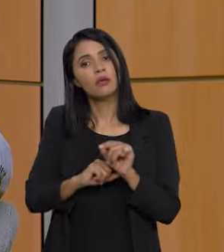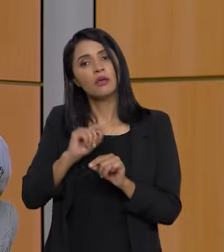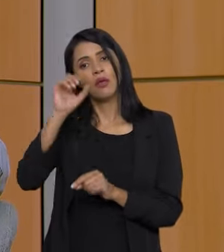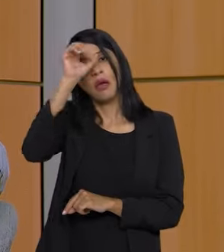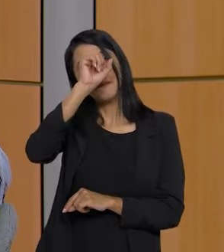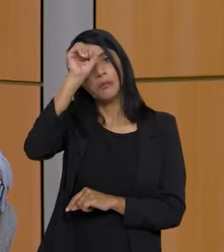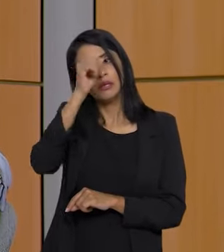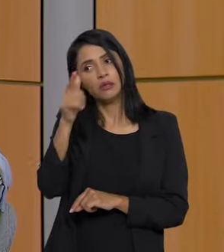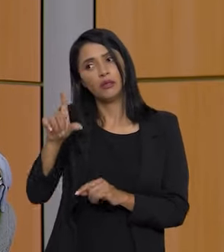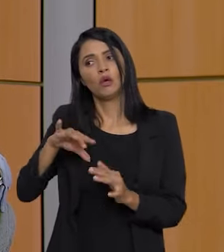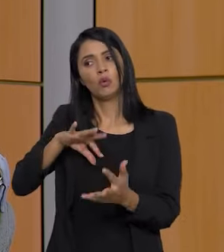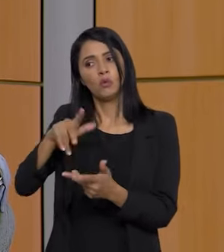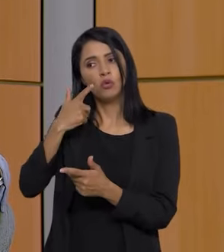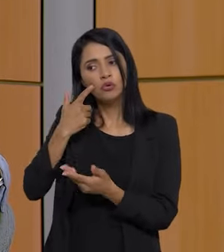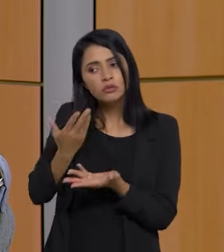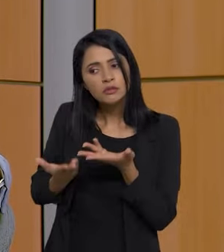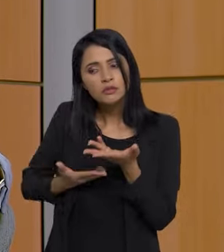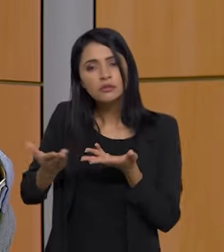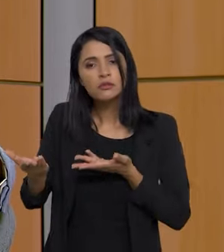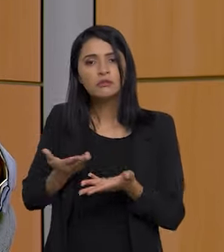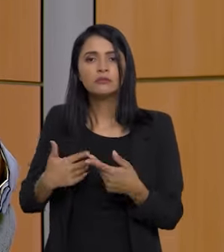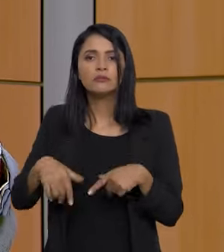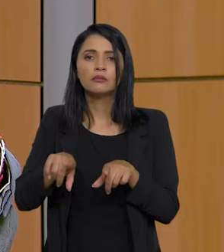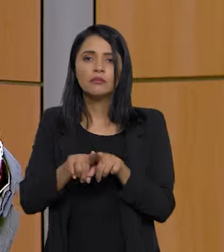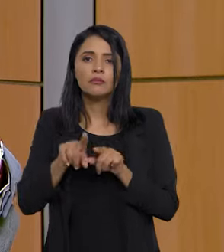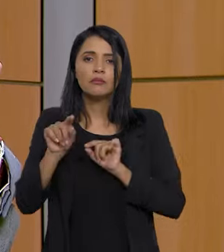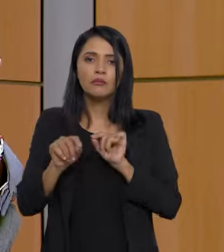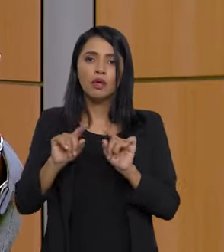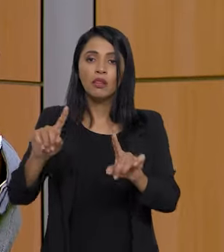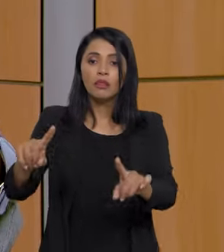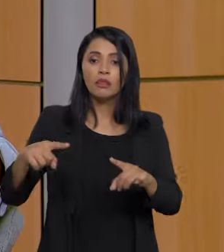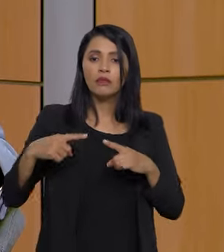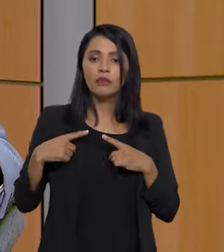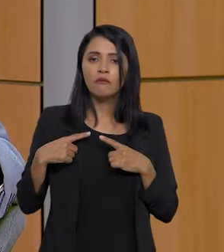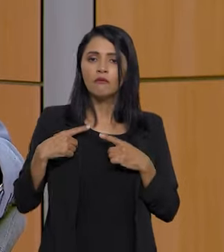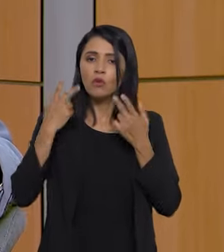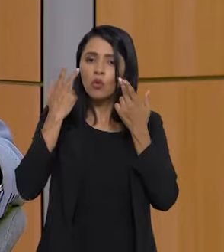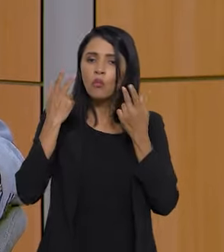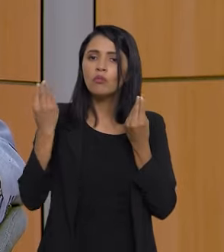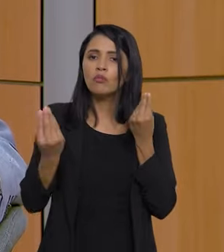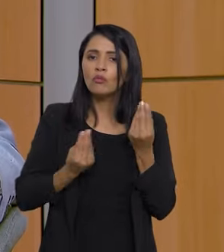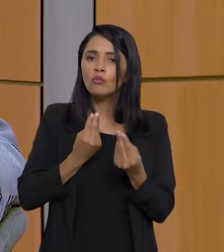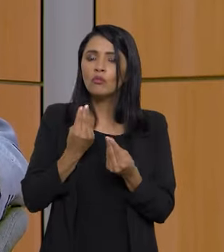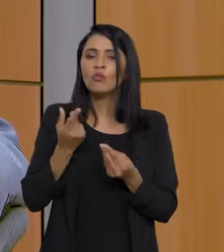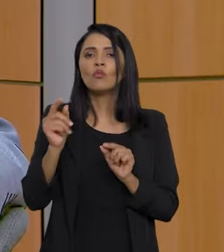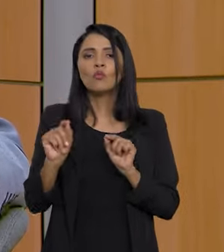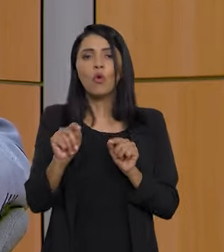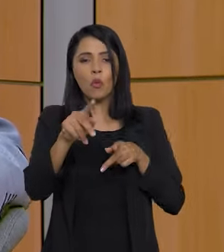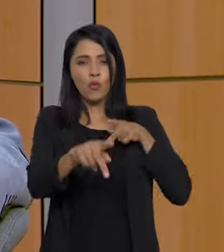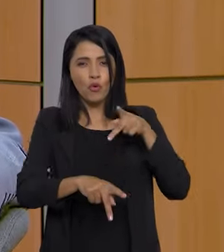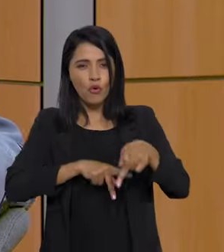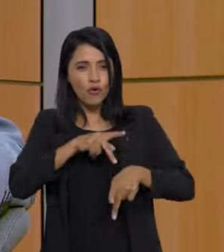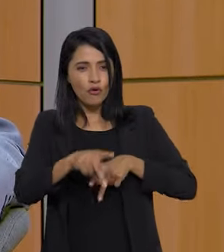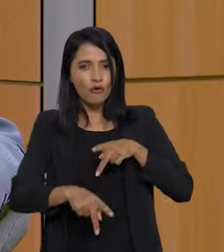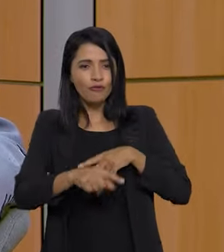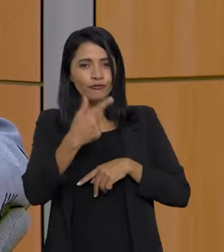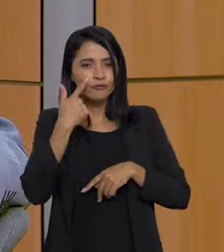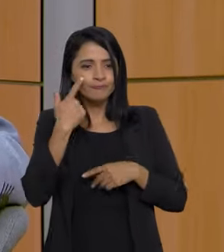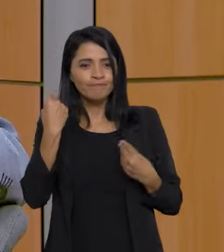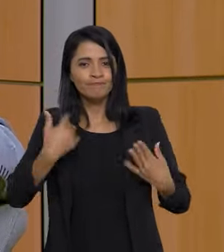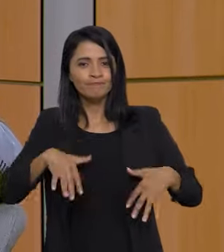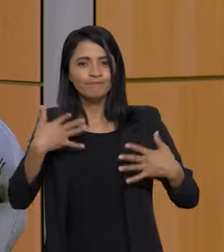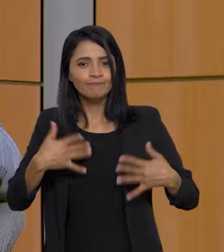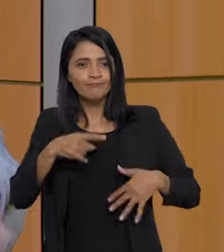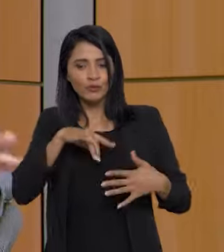muito a aprender com o mundo. E também o desafio comum de tirar o povo